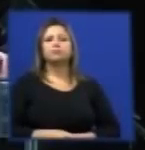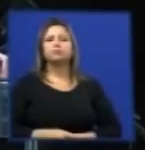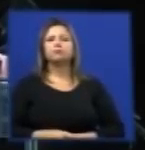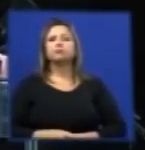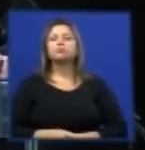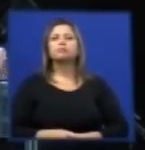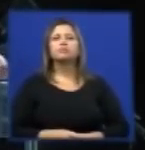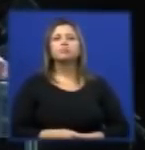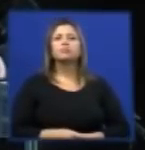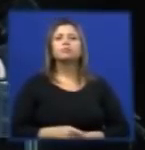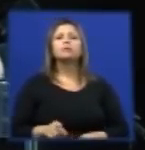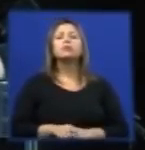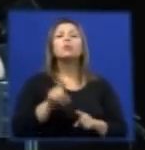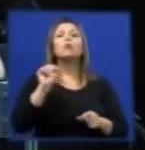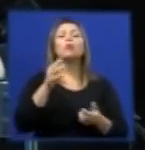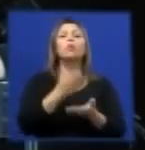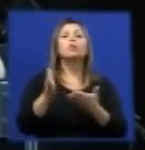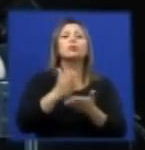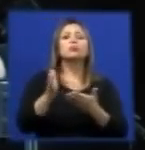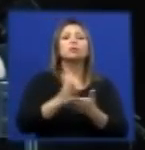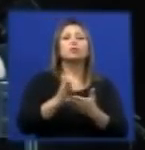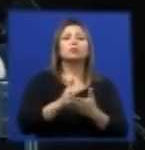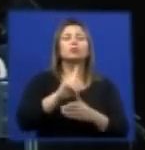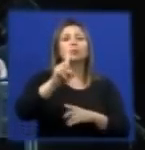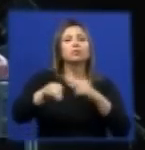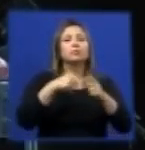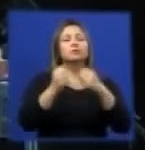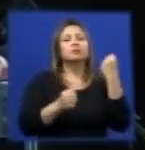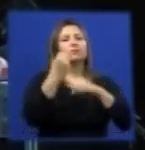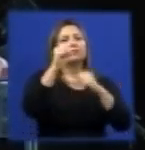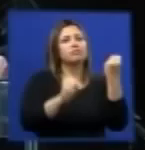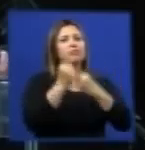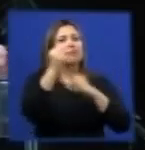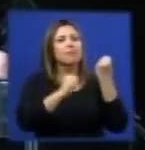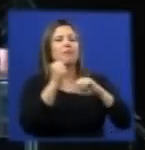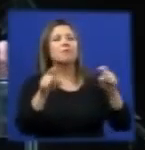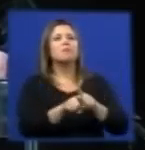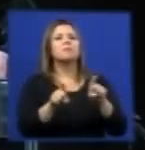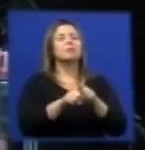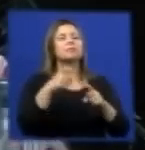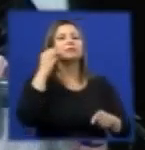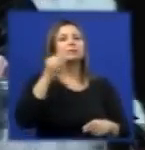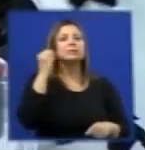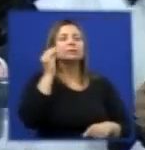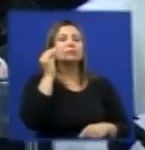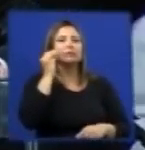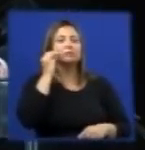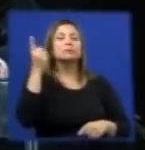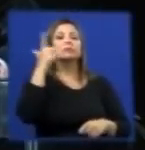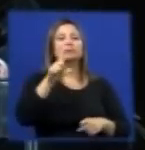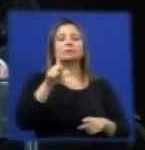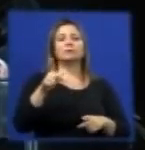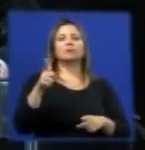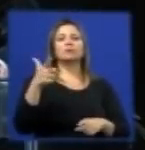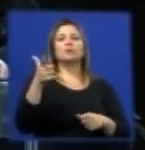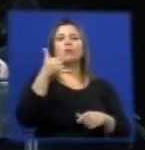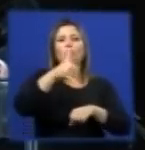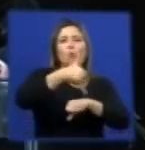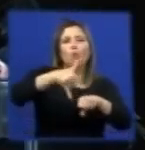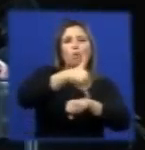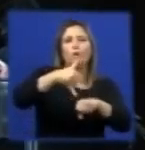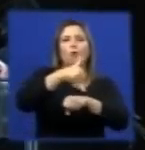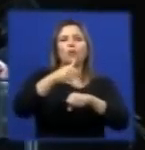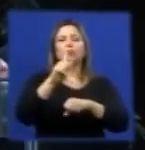A parte inorgânica vai para as siderúrgicas e da parte orgânica nós recuperamos óleo, água, gás e um